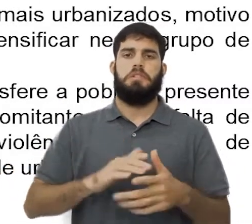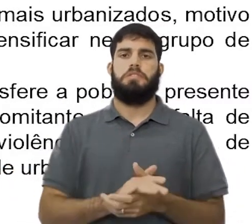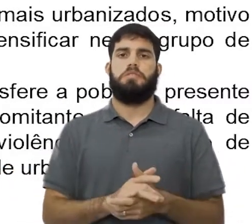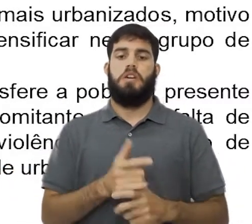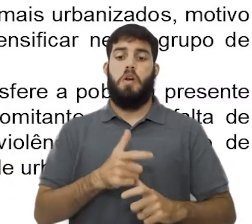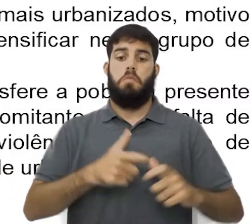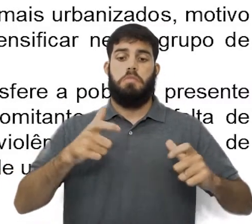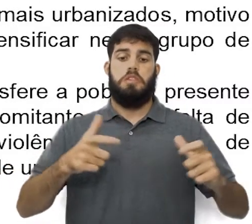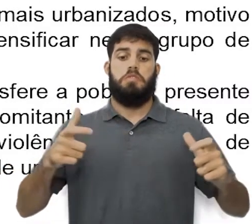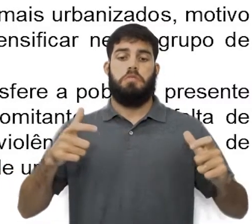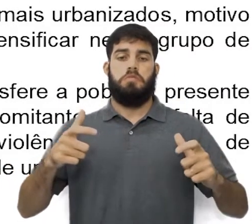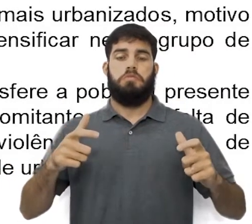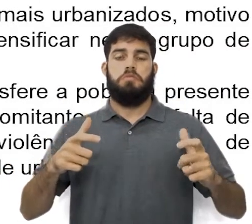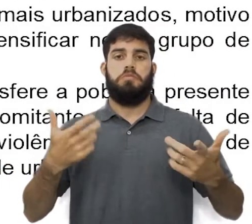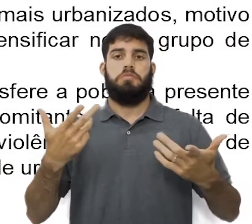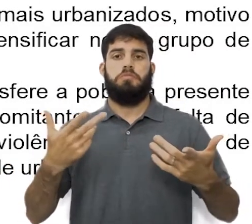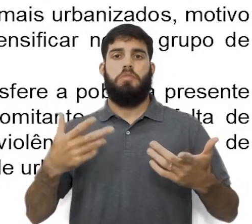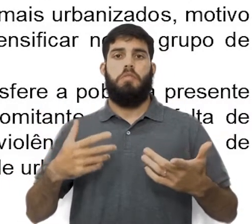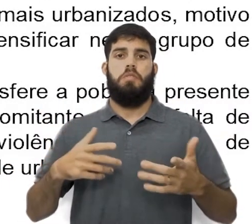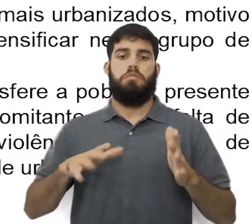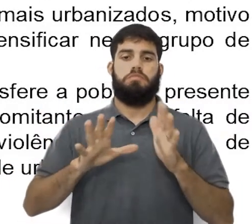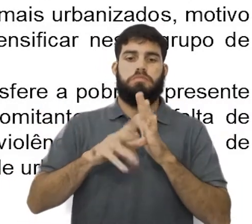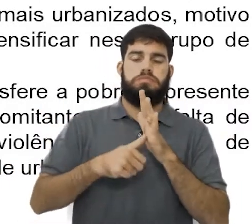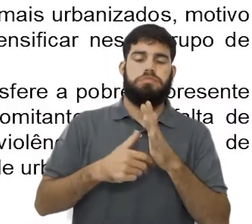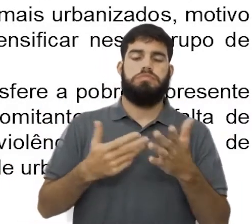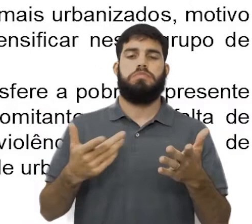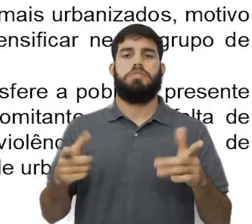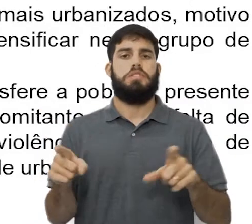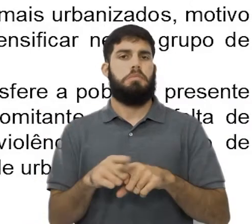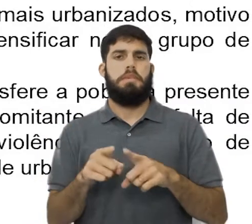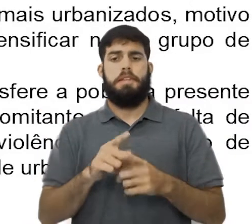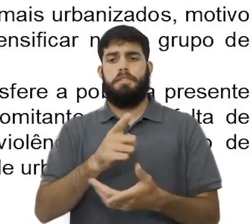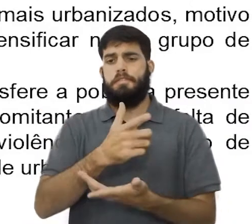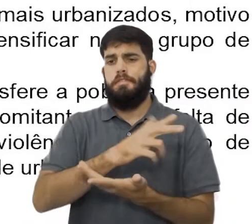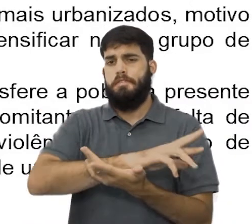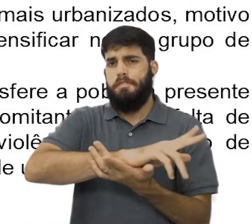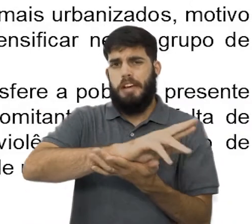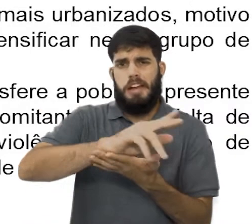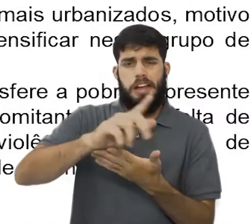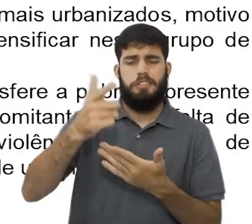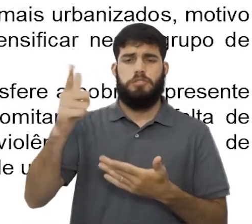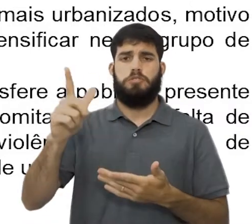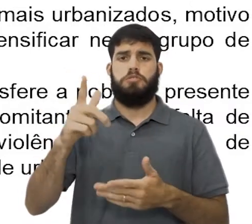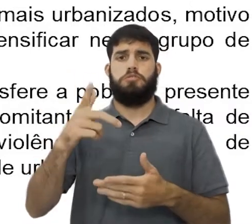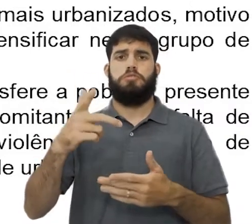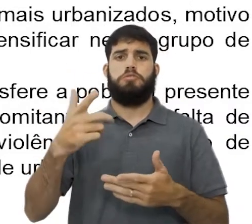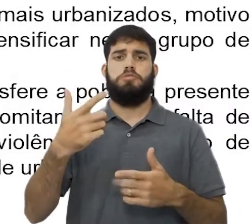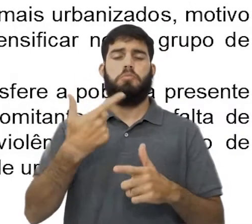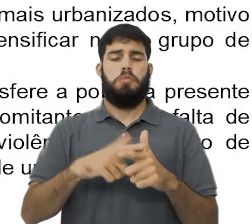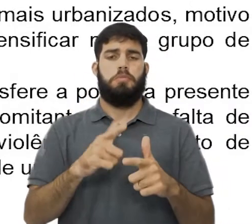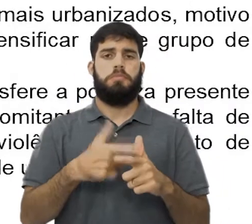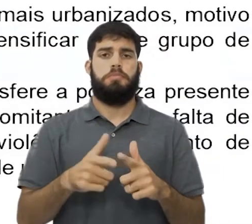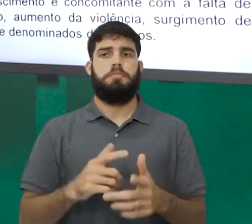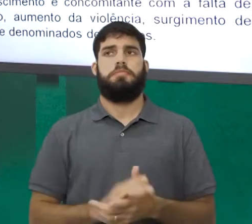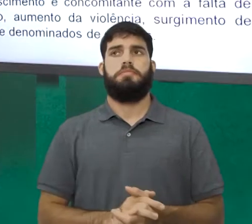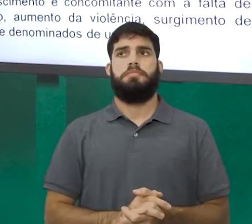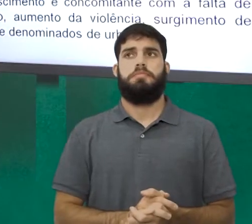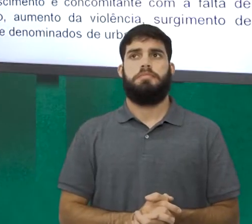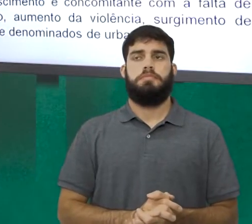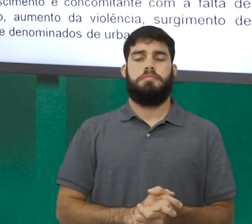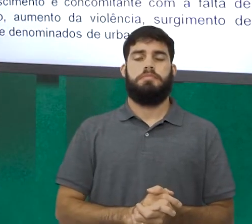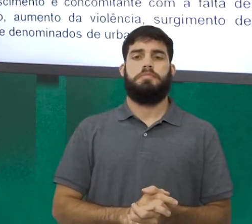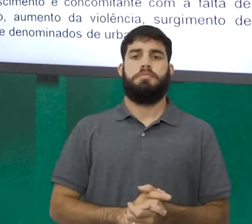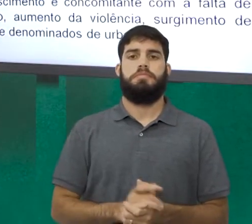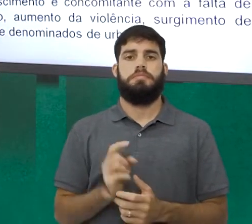da violência, surgimento de favelas e outros tantos problemas, geralmente denominados de urbanos. Como